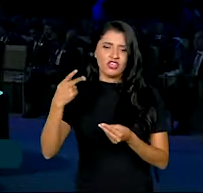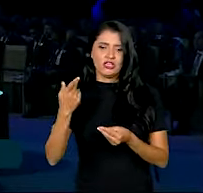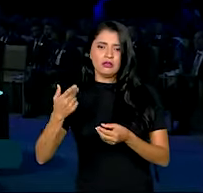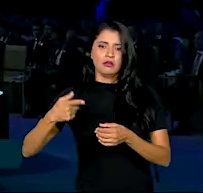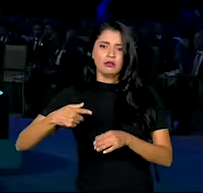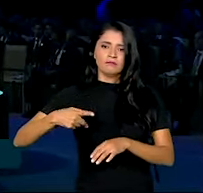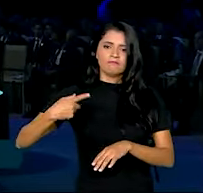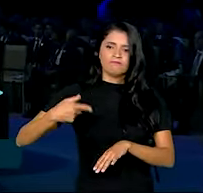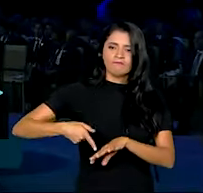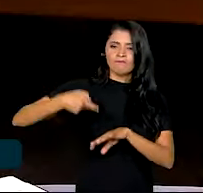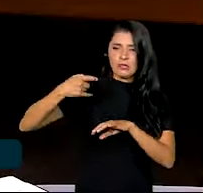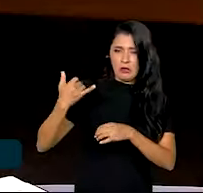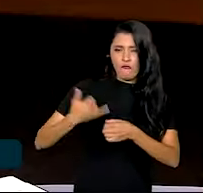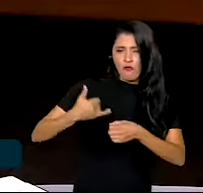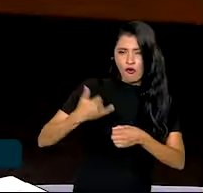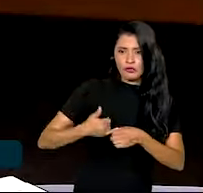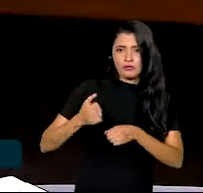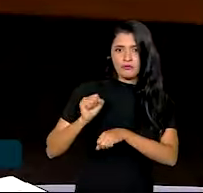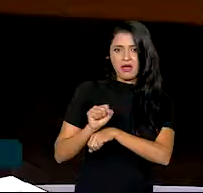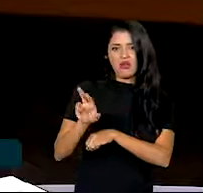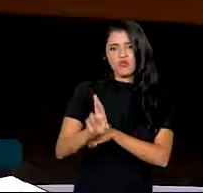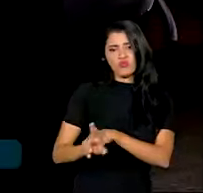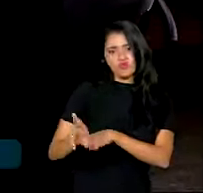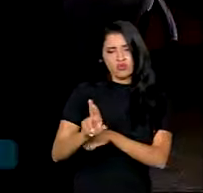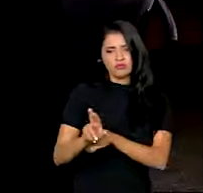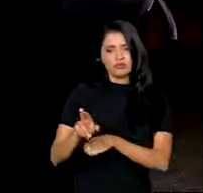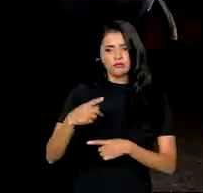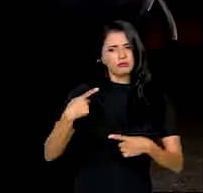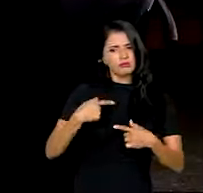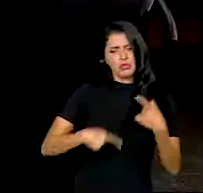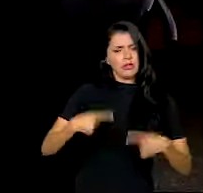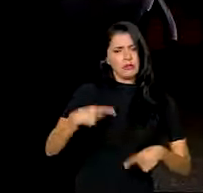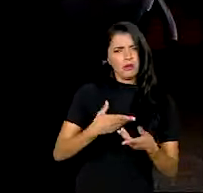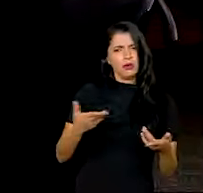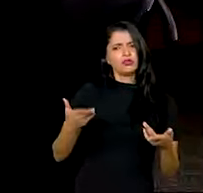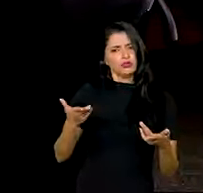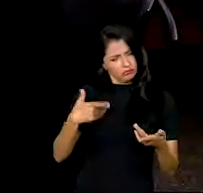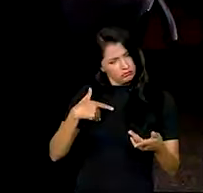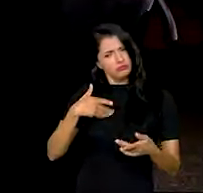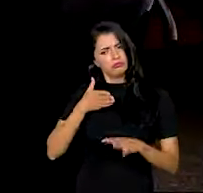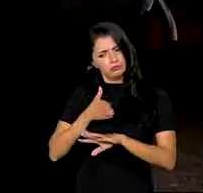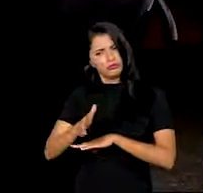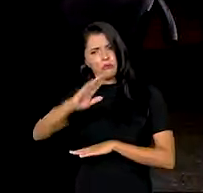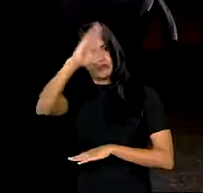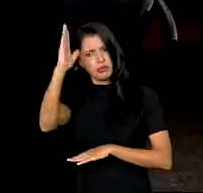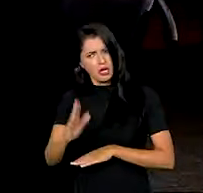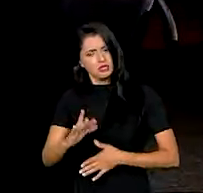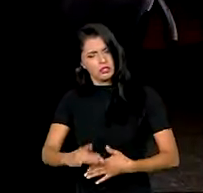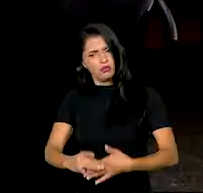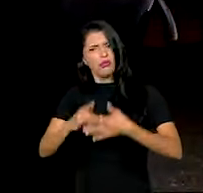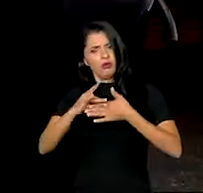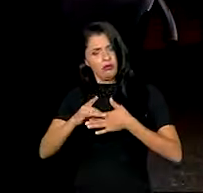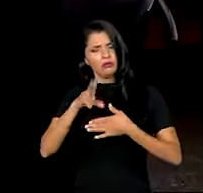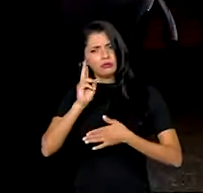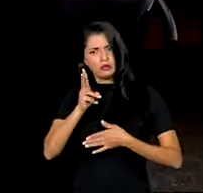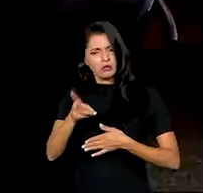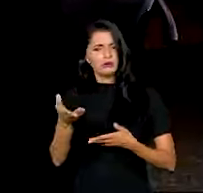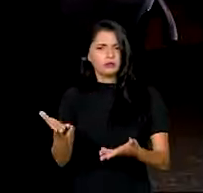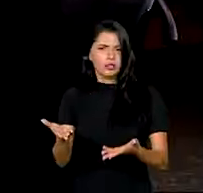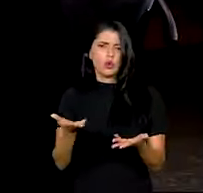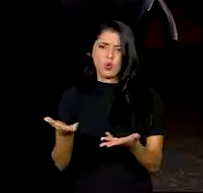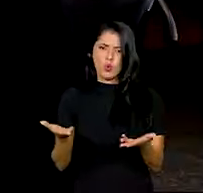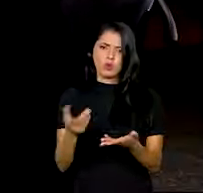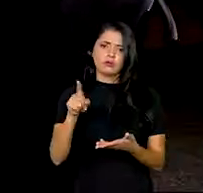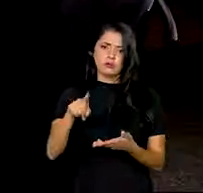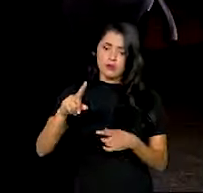combustíveis fósseis. Não tem debate que o Brasil hoje não esteja à frente nessa questão. E é um